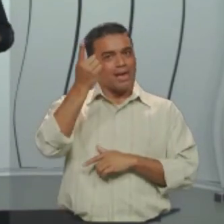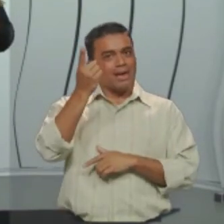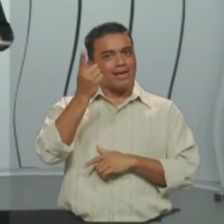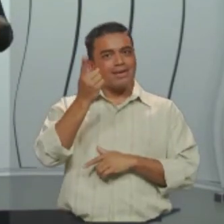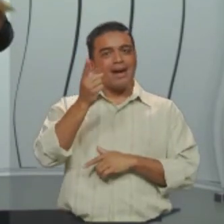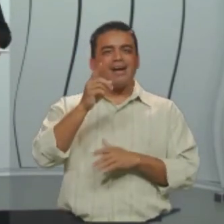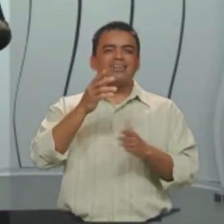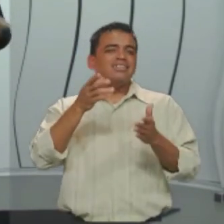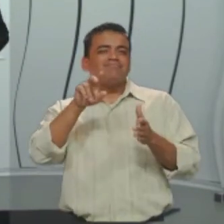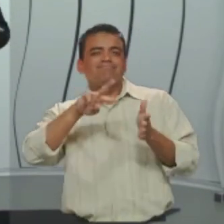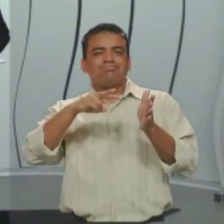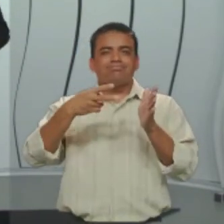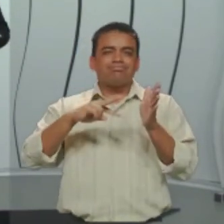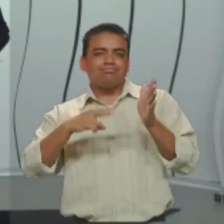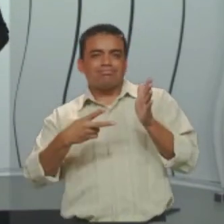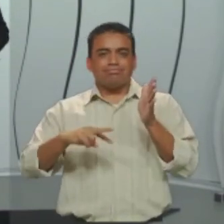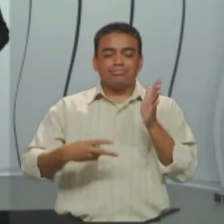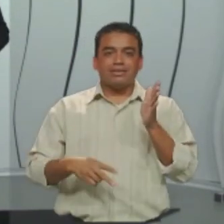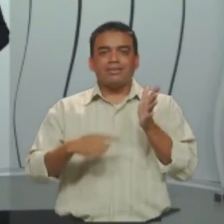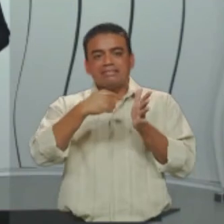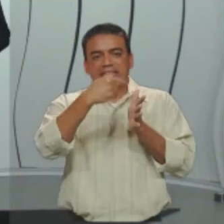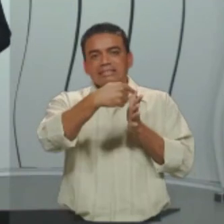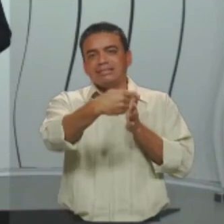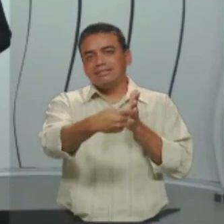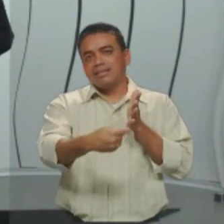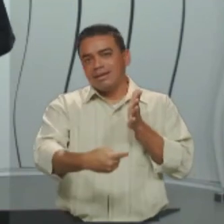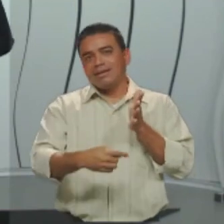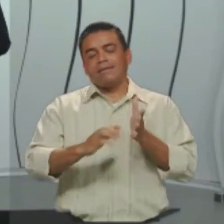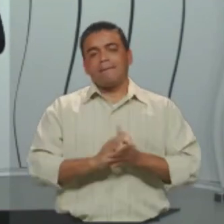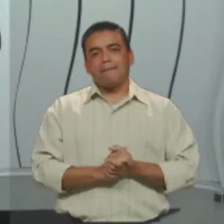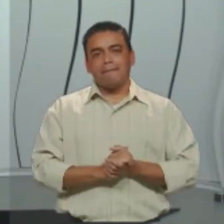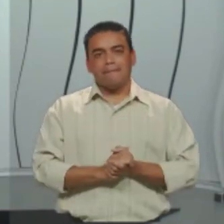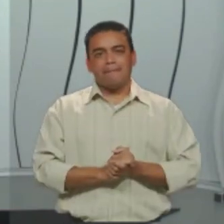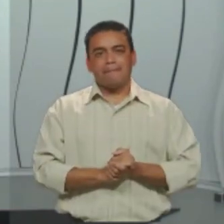alternância, de alternativa. Entendido?